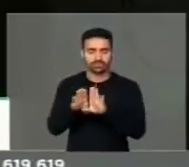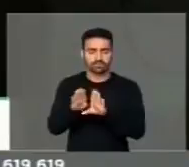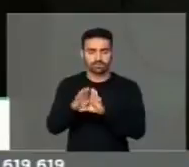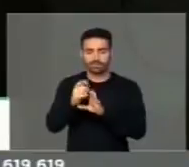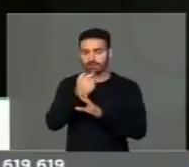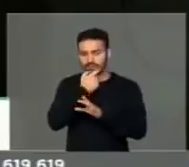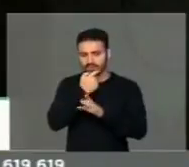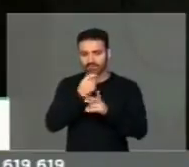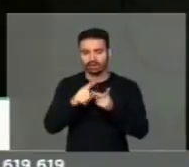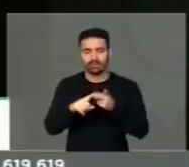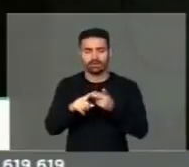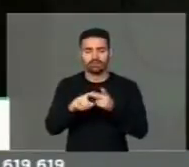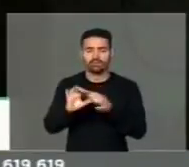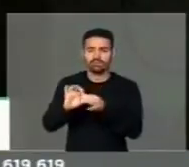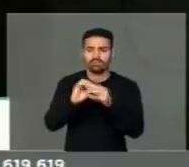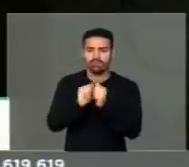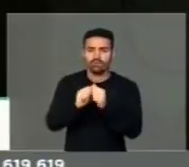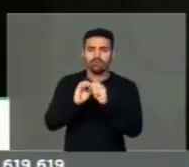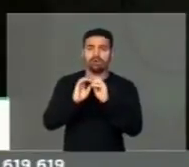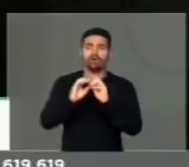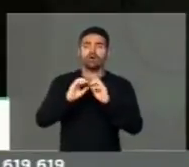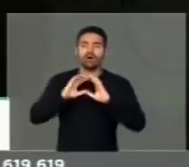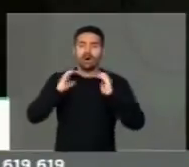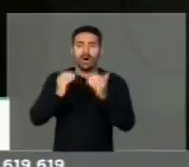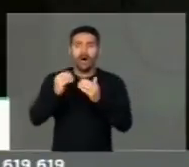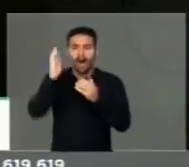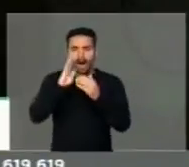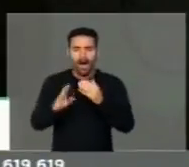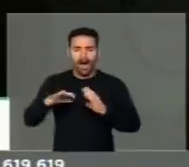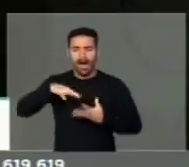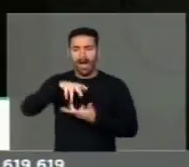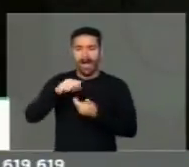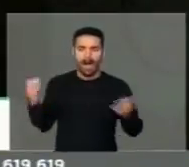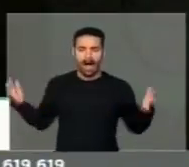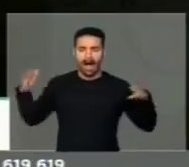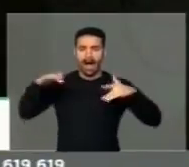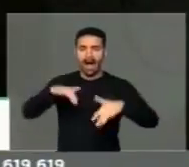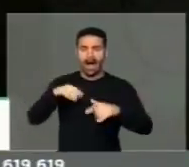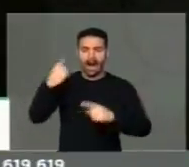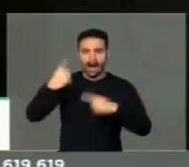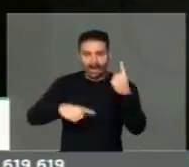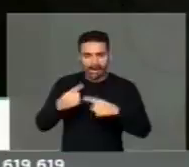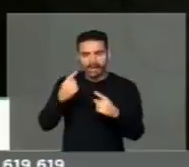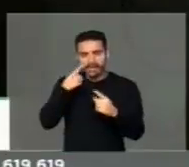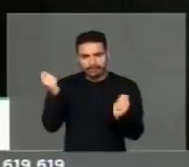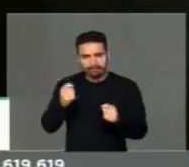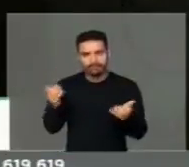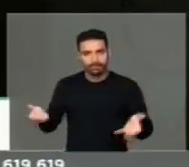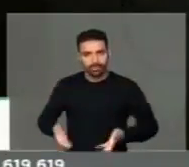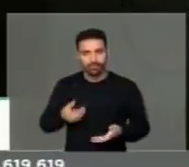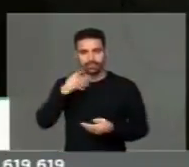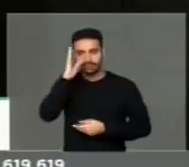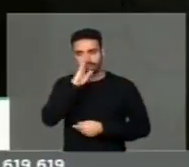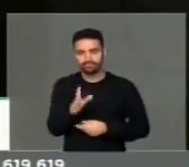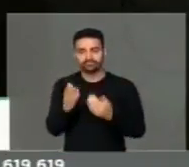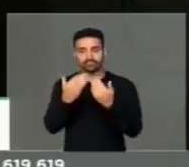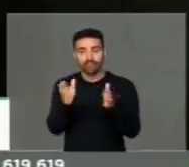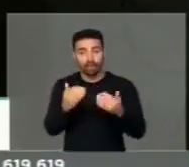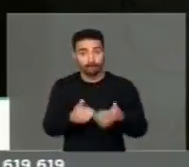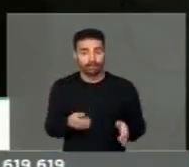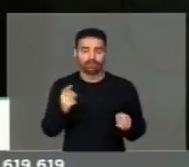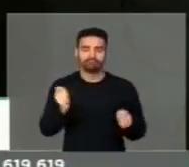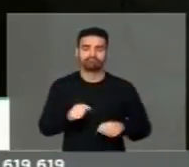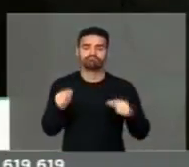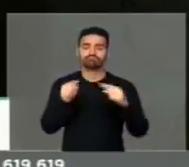Inglaterra, onde reuniu a comunidade brasileira de todo o mundo, para poder discutir hoje a possibilidade do Brasil também abrir as suas portas para